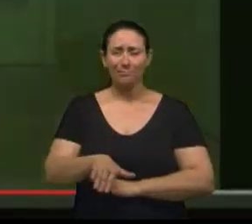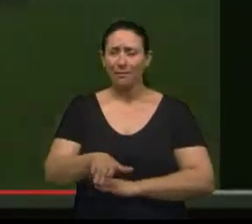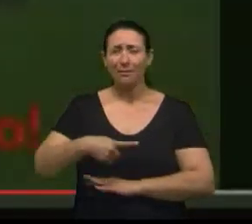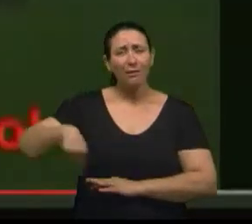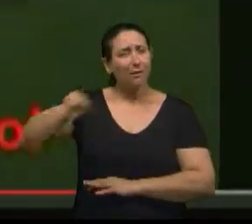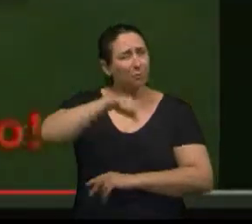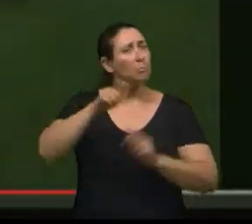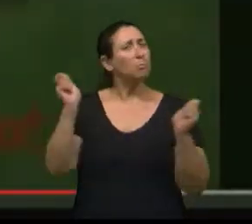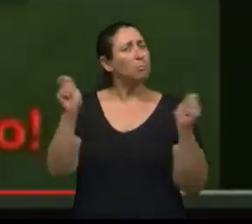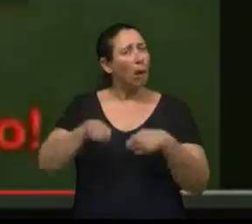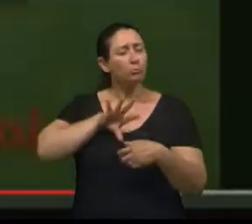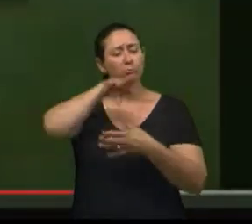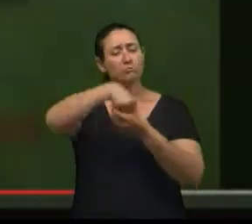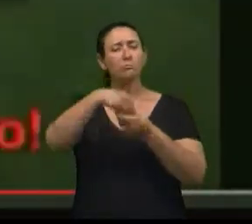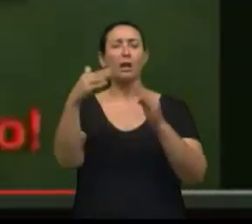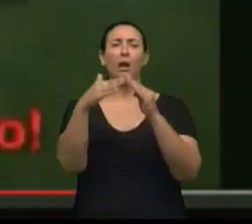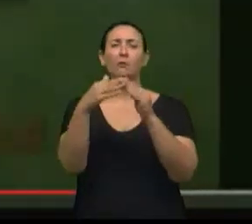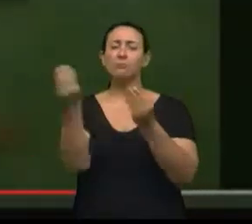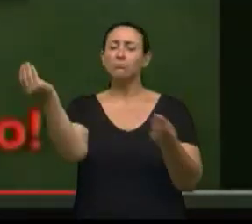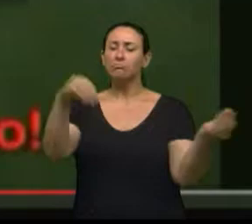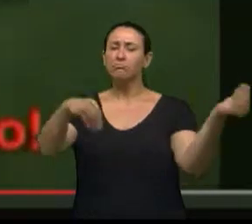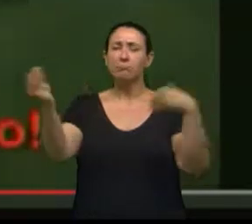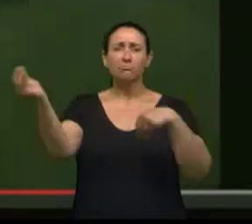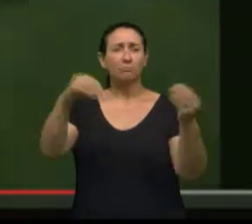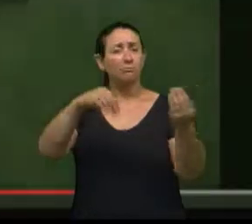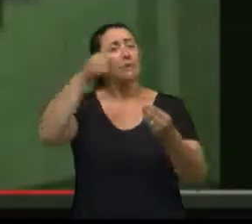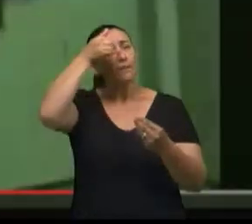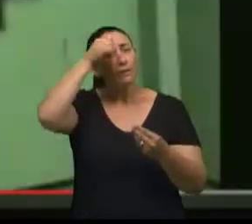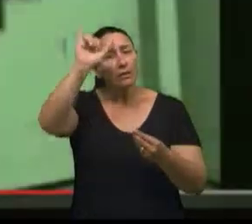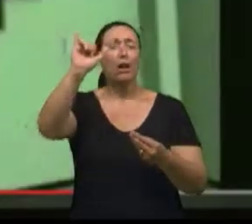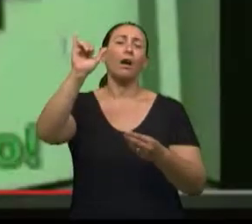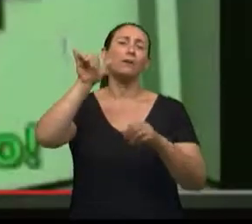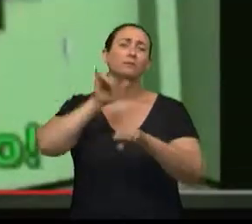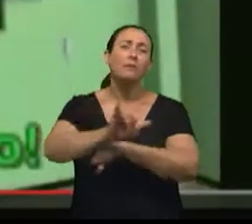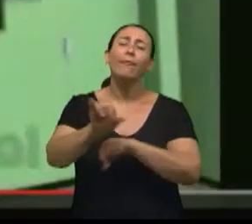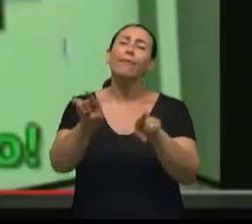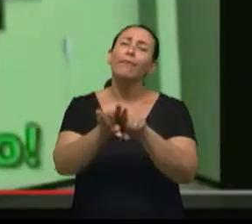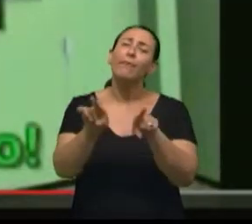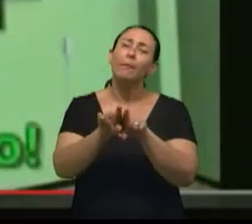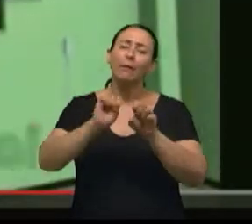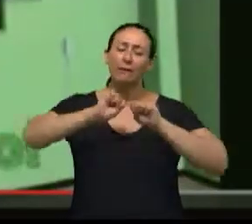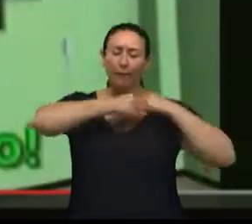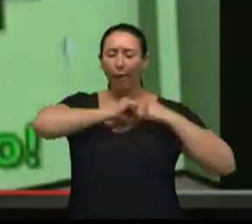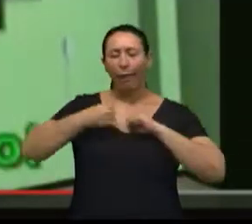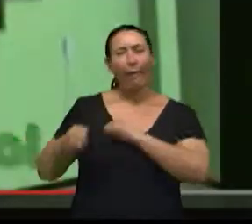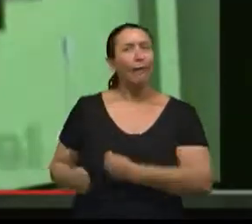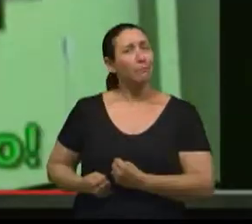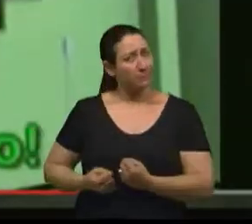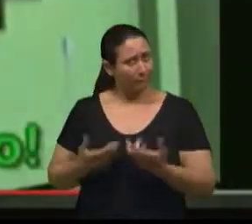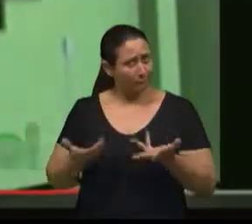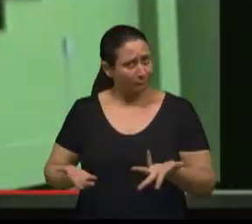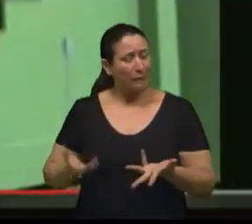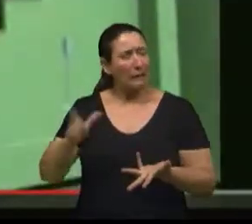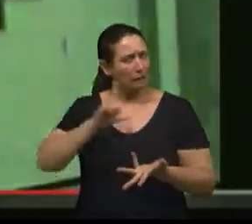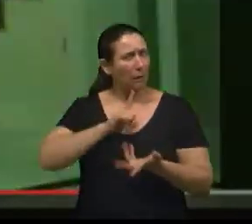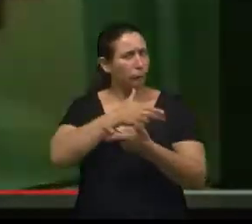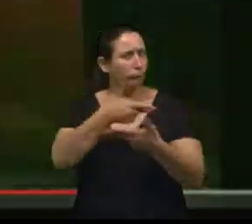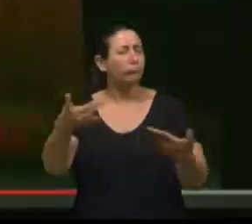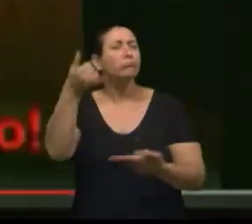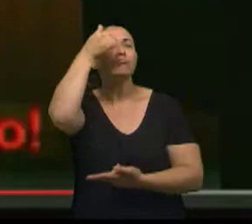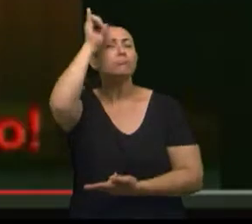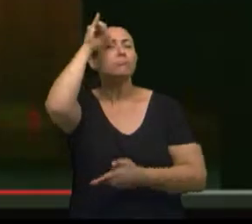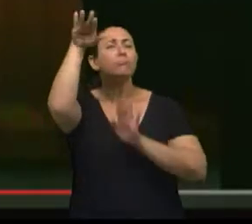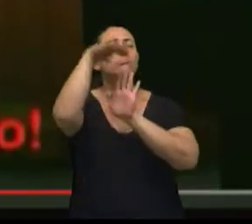implementadas em sua residência, evitando acidentes e traumas domésticos. Dentre as medidas preventivas, podemos